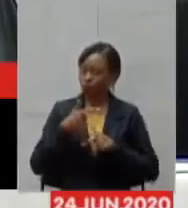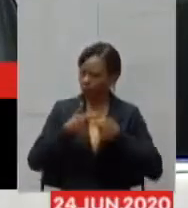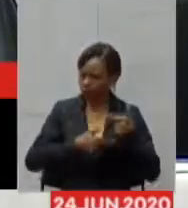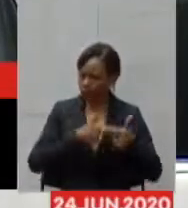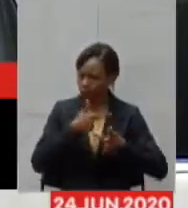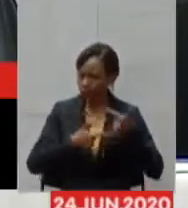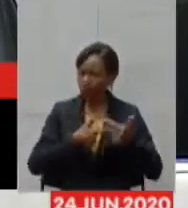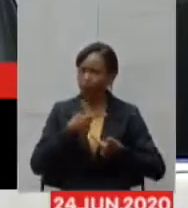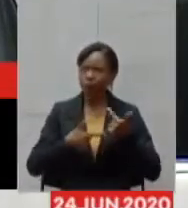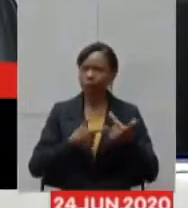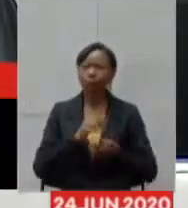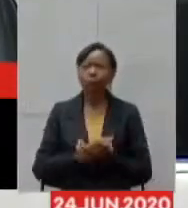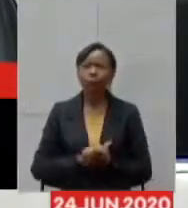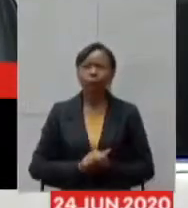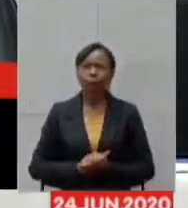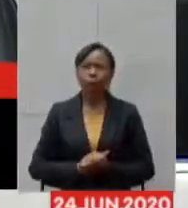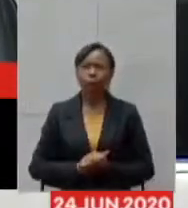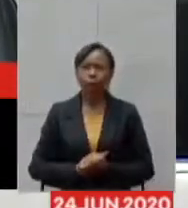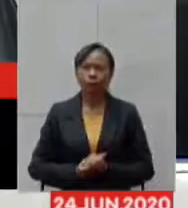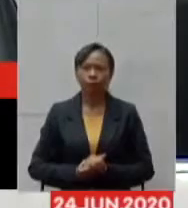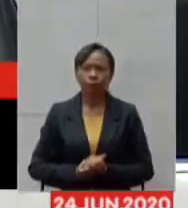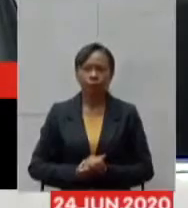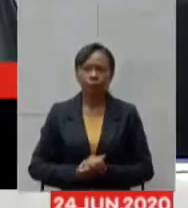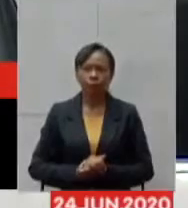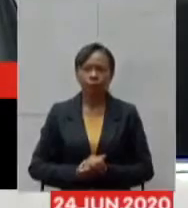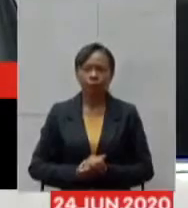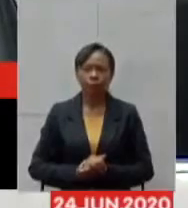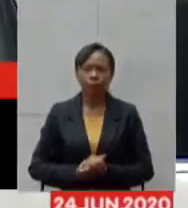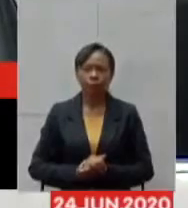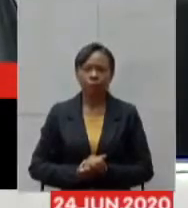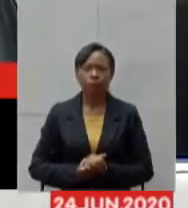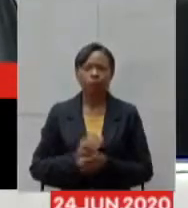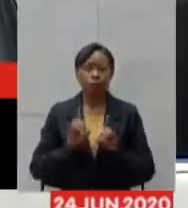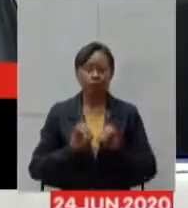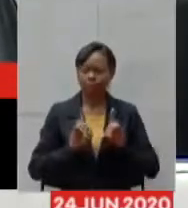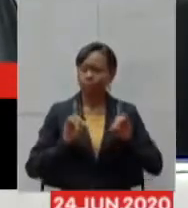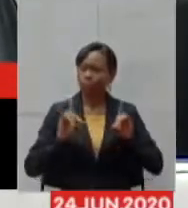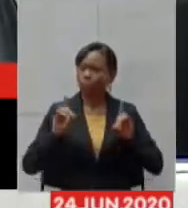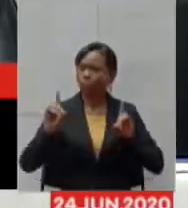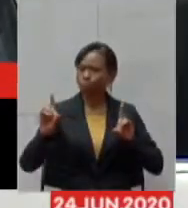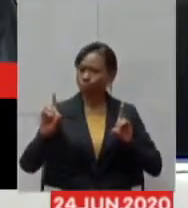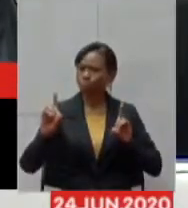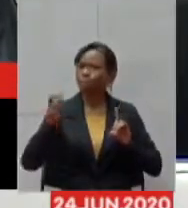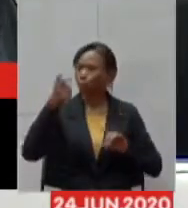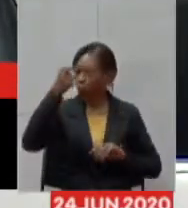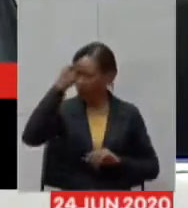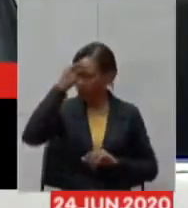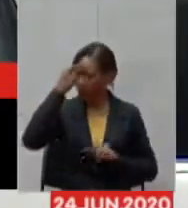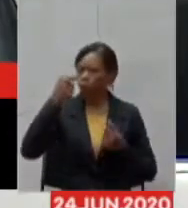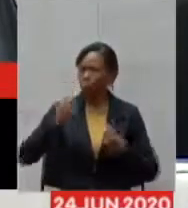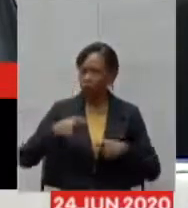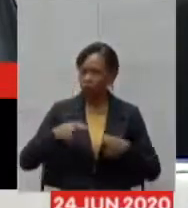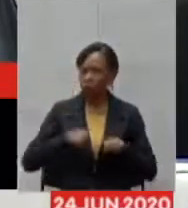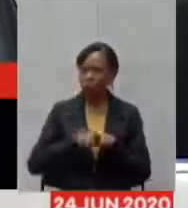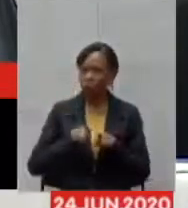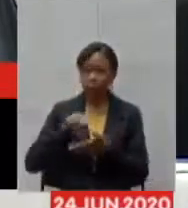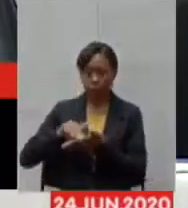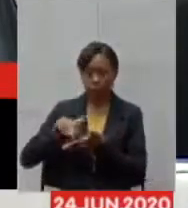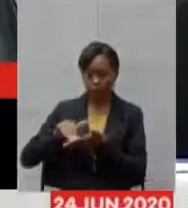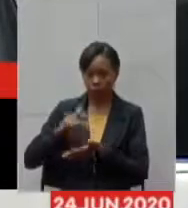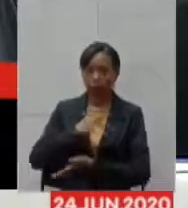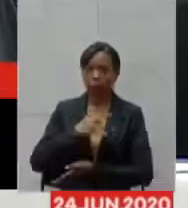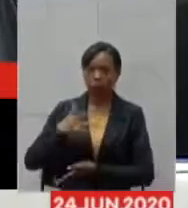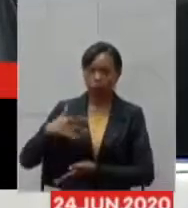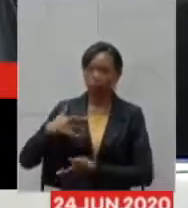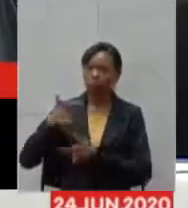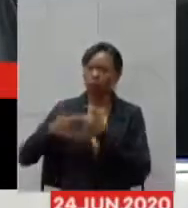Eventos se adaptam à necessidade de manter o distanciamento social. Isso é questão de conscientização. Parabéns ao secretário de Saúde. Isso é um